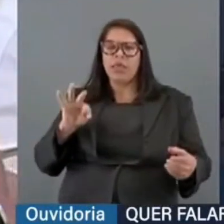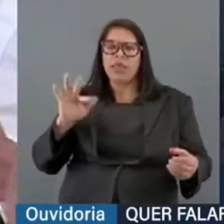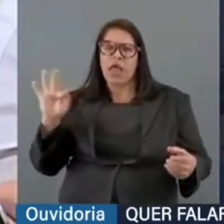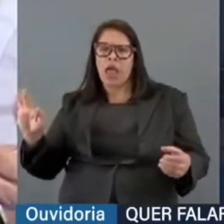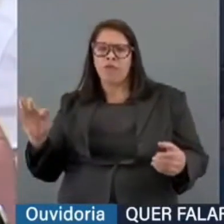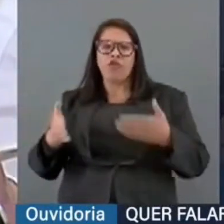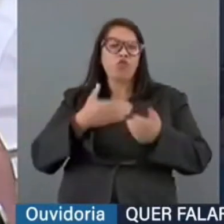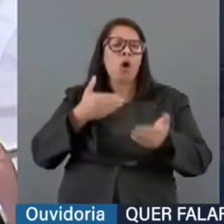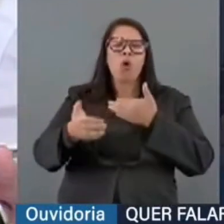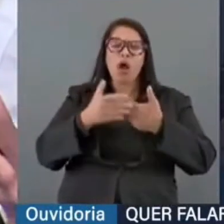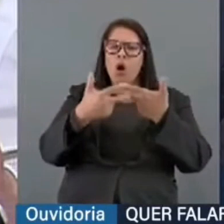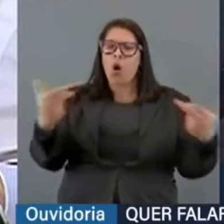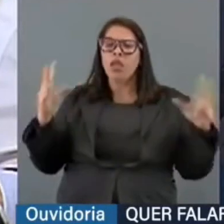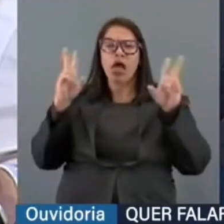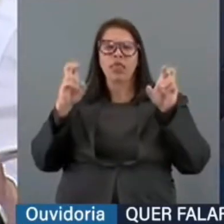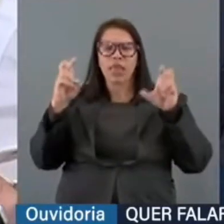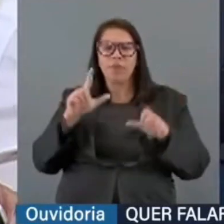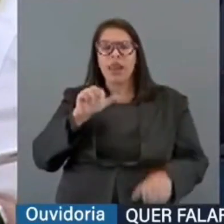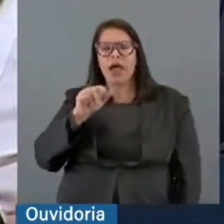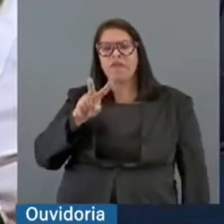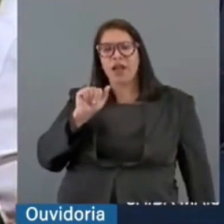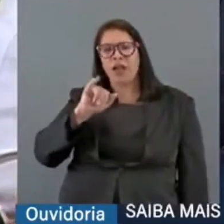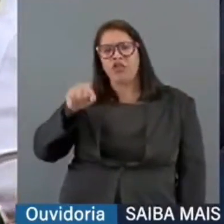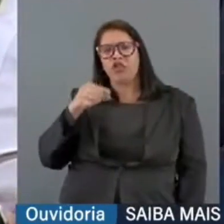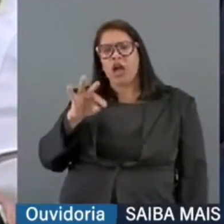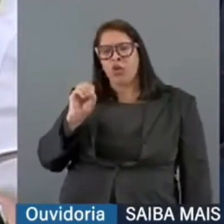qualquer causa relacionada à Operação Lava Jato.